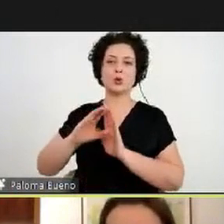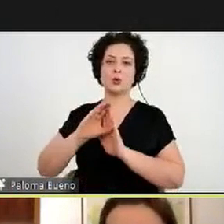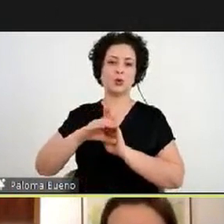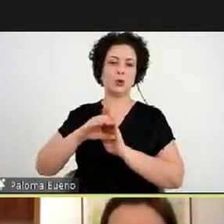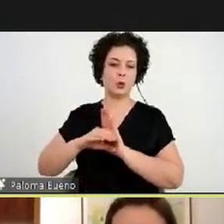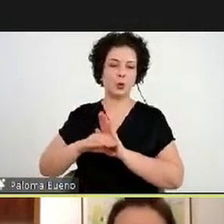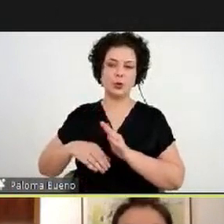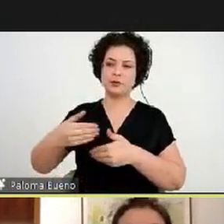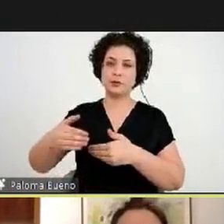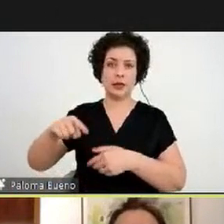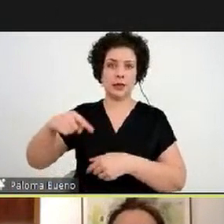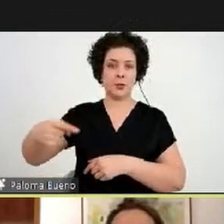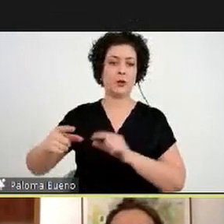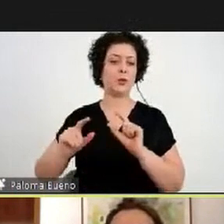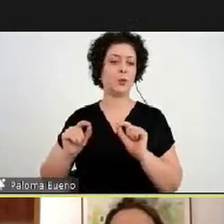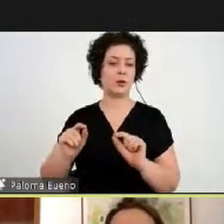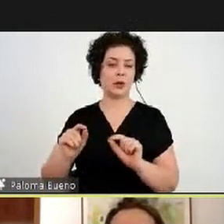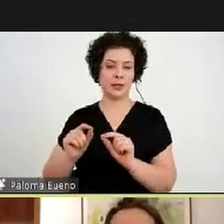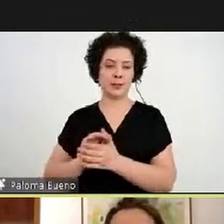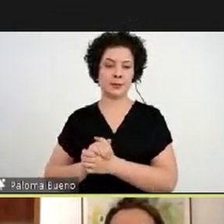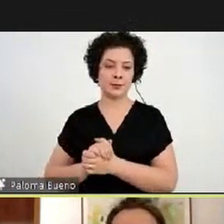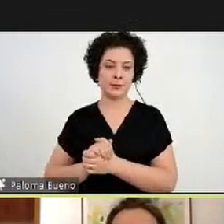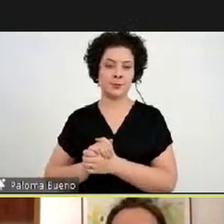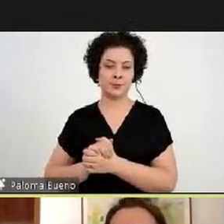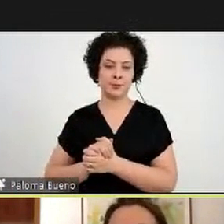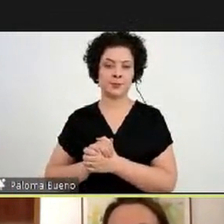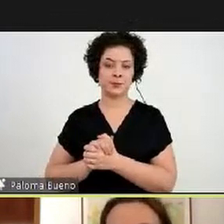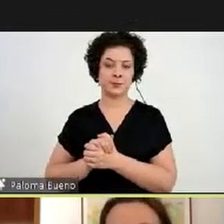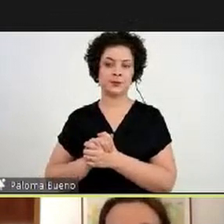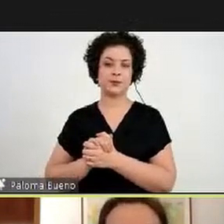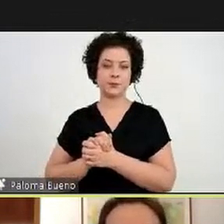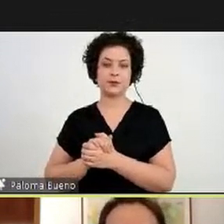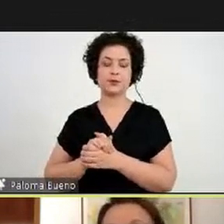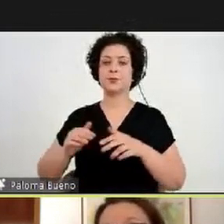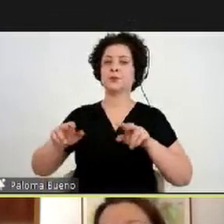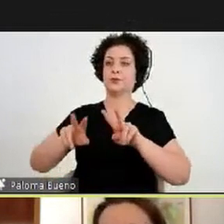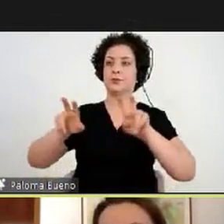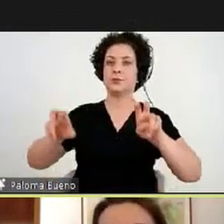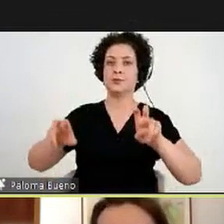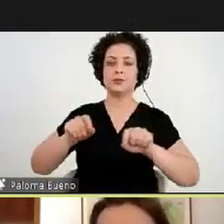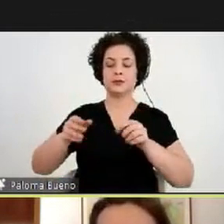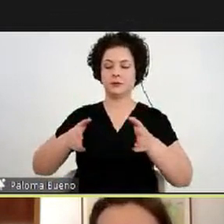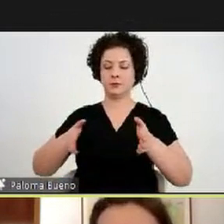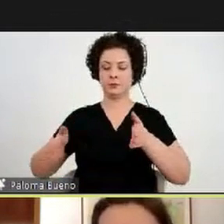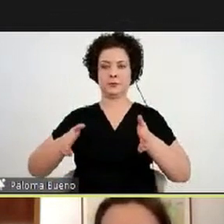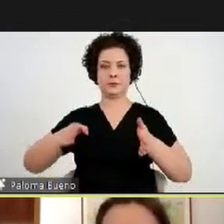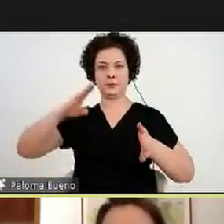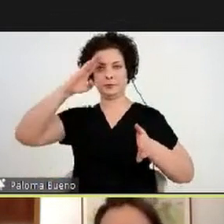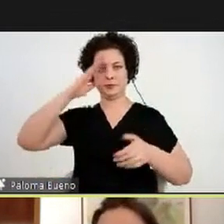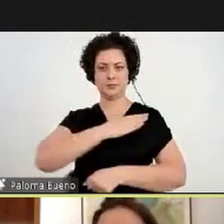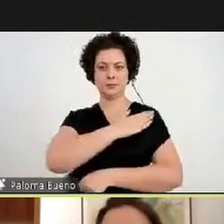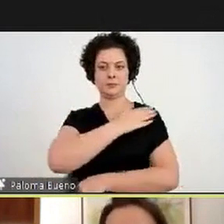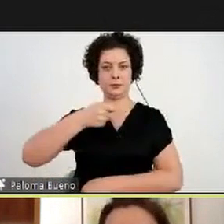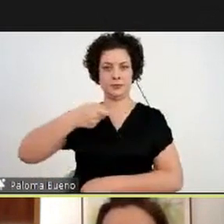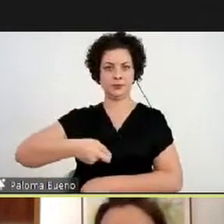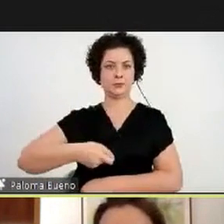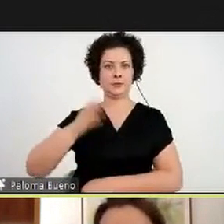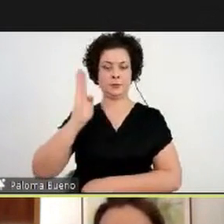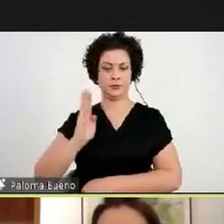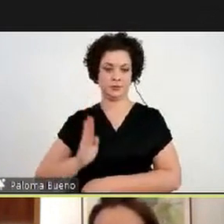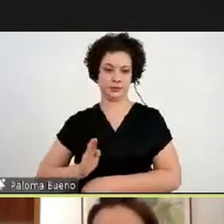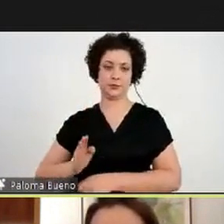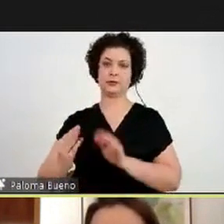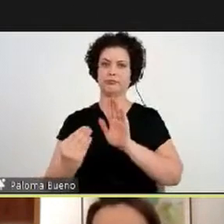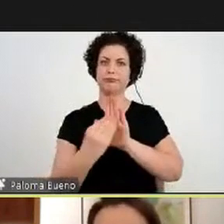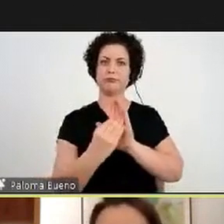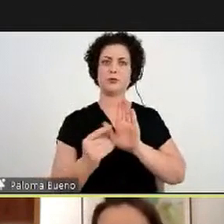vem a seguir é uma conversa sobre esse período militar no Brasil, que está muito bem colocado